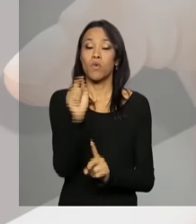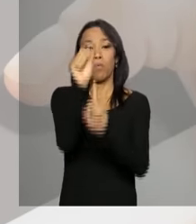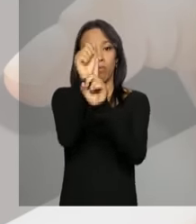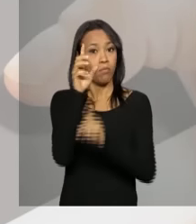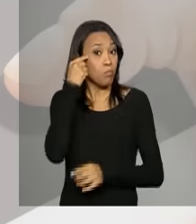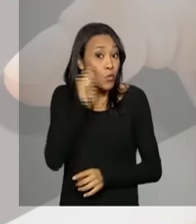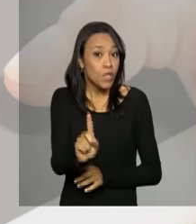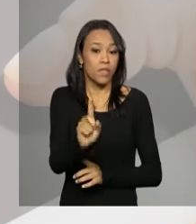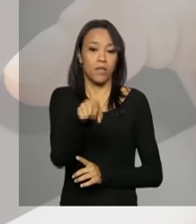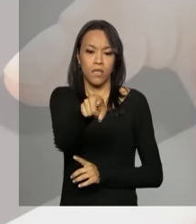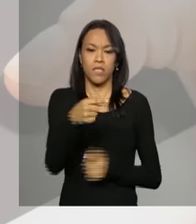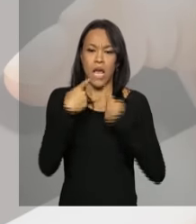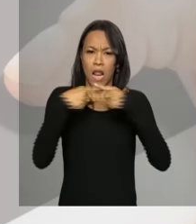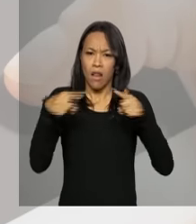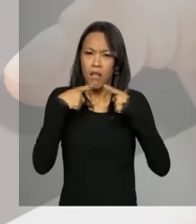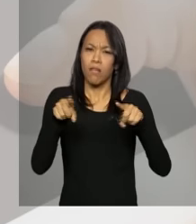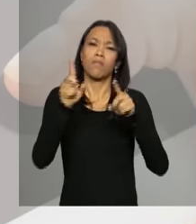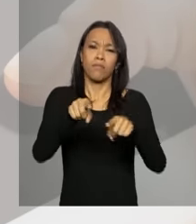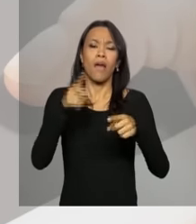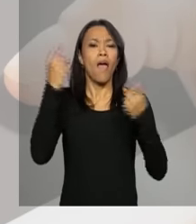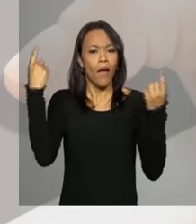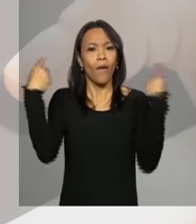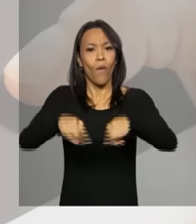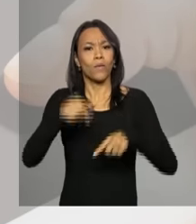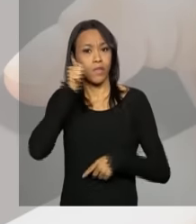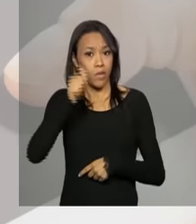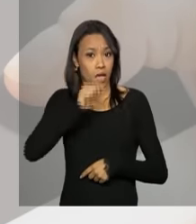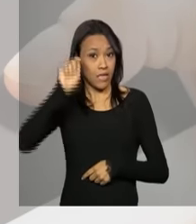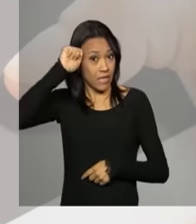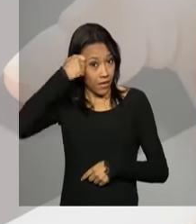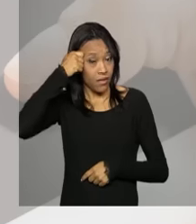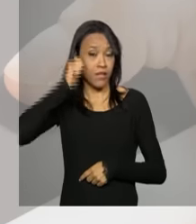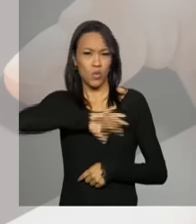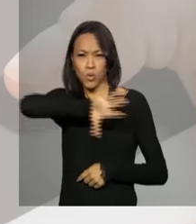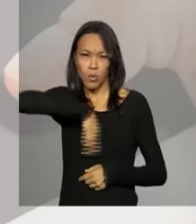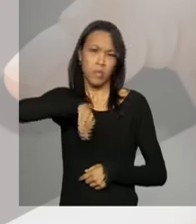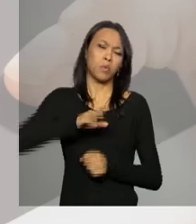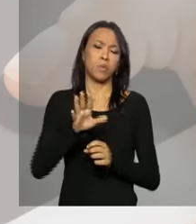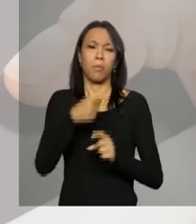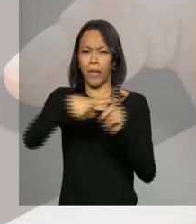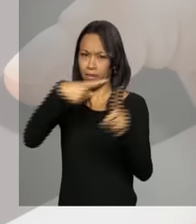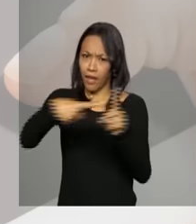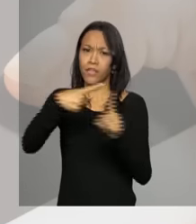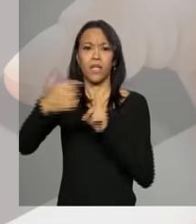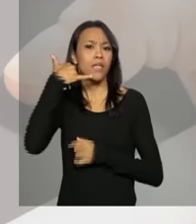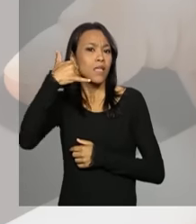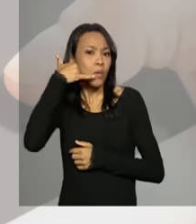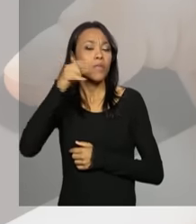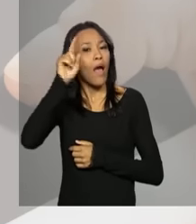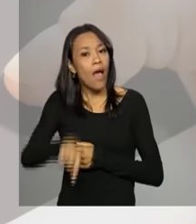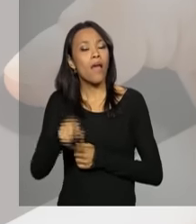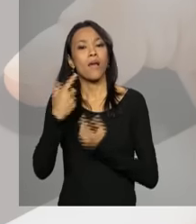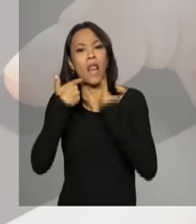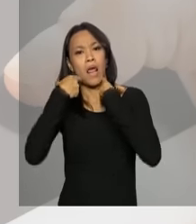dos crimes denunciados foram cometidos contra mulheres negras. Do total, mais da metade das ligações foram